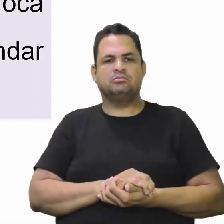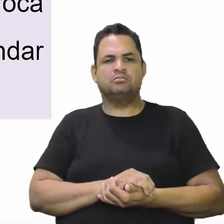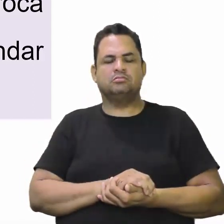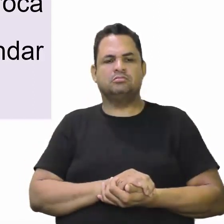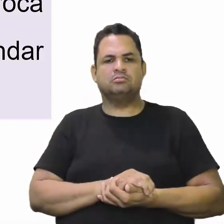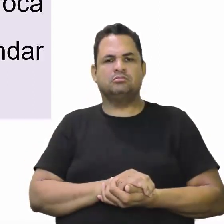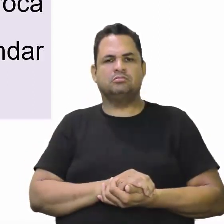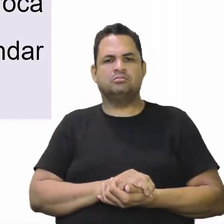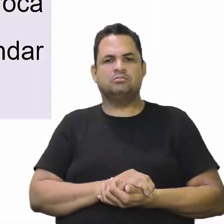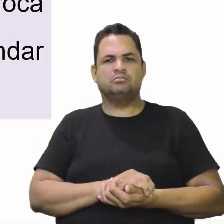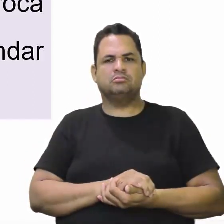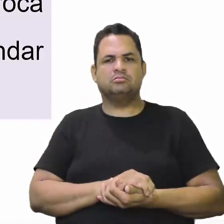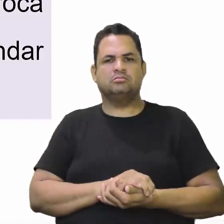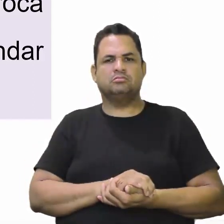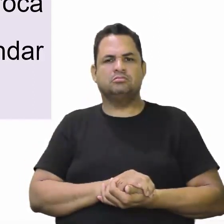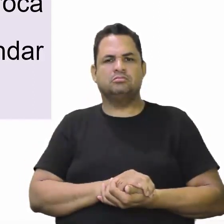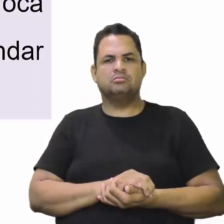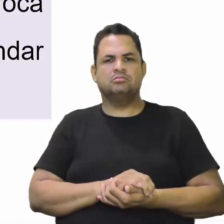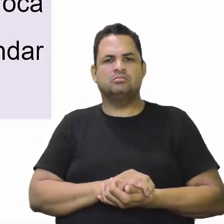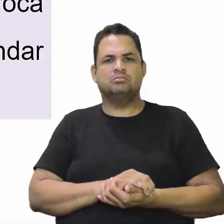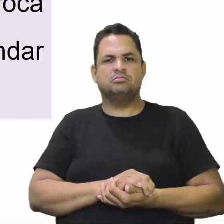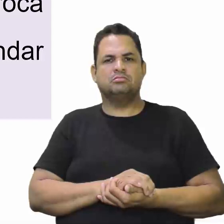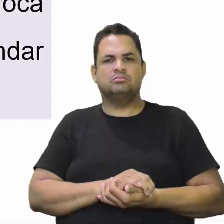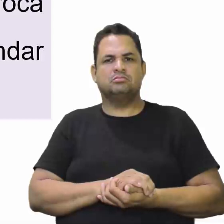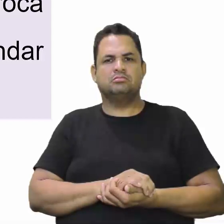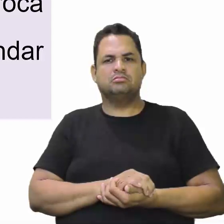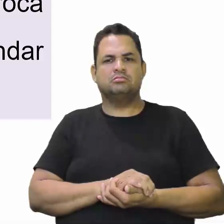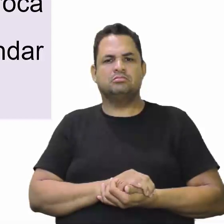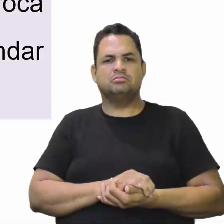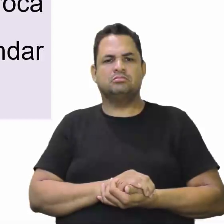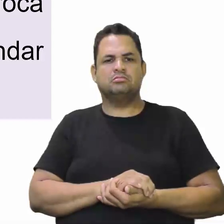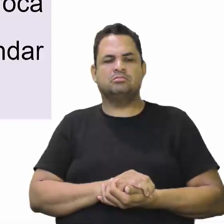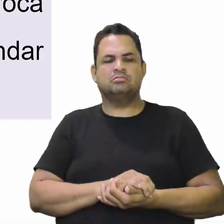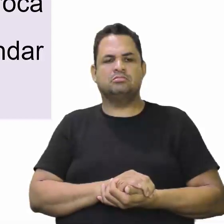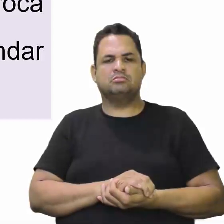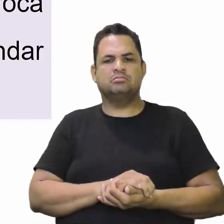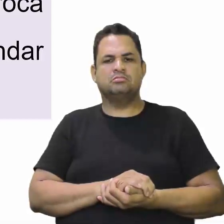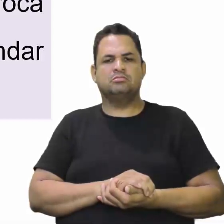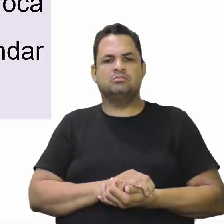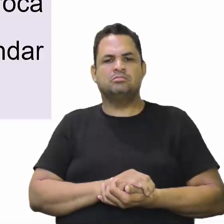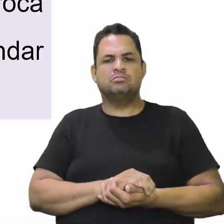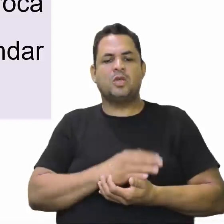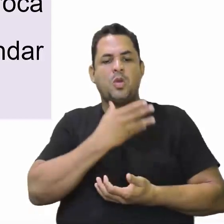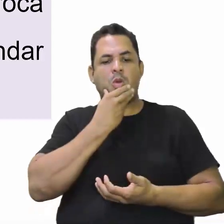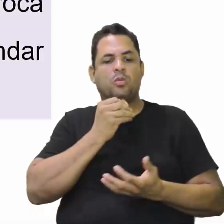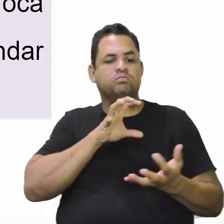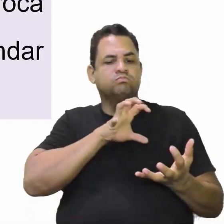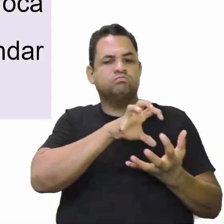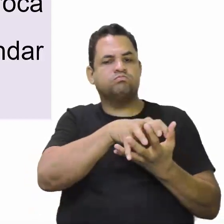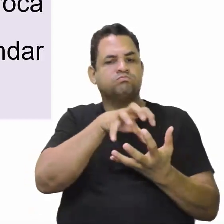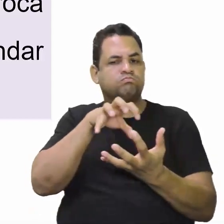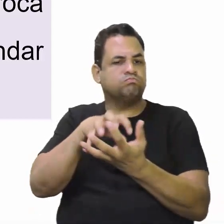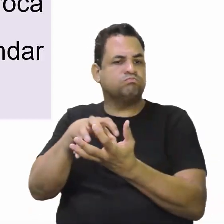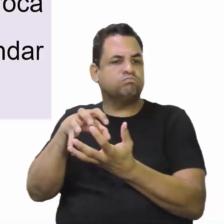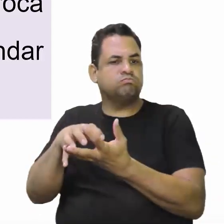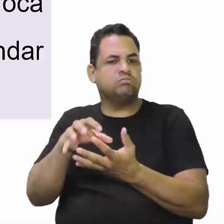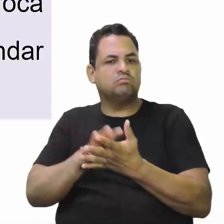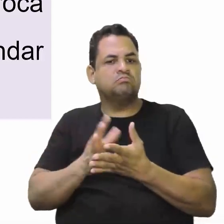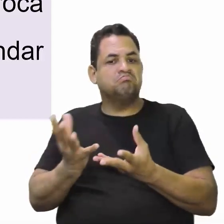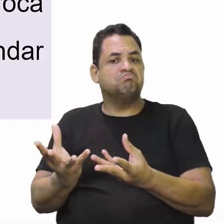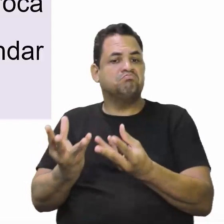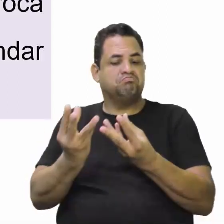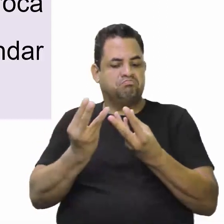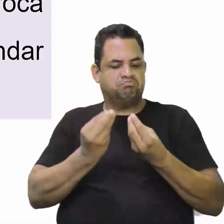Qual era a Os adelantados eram colonizadores que